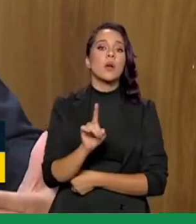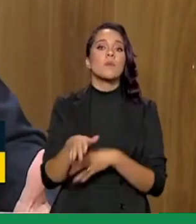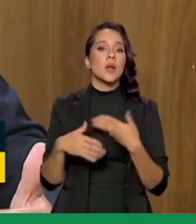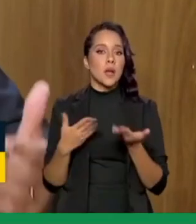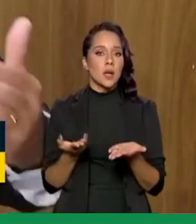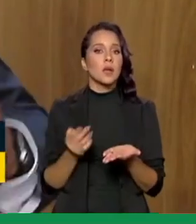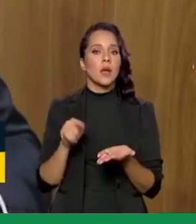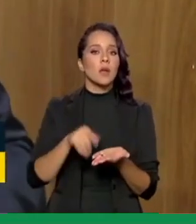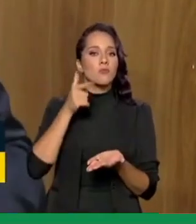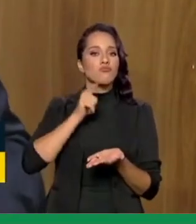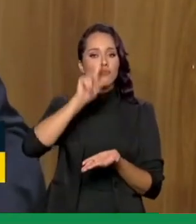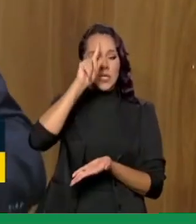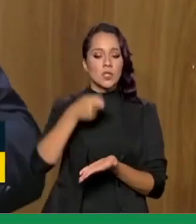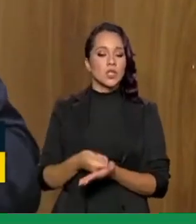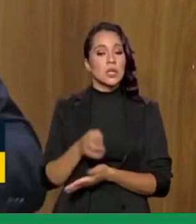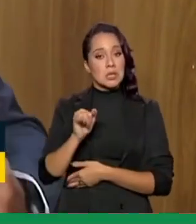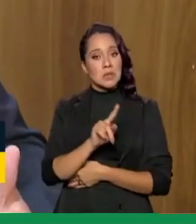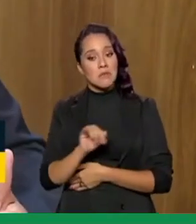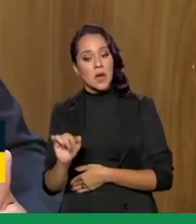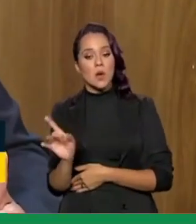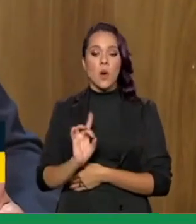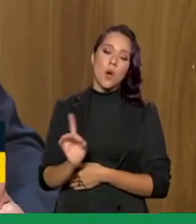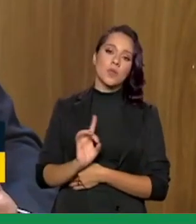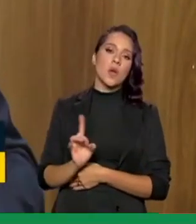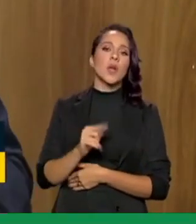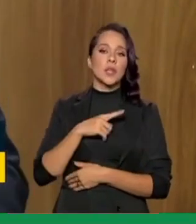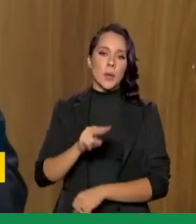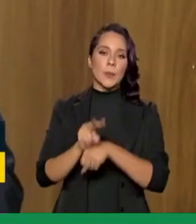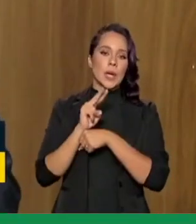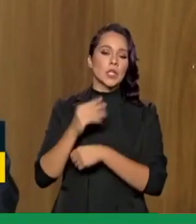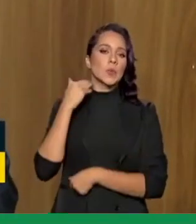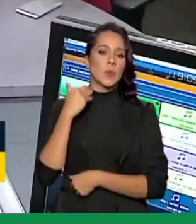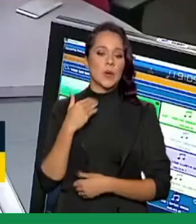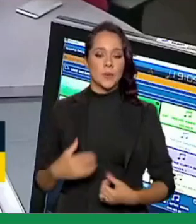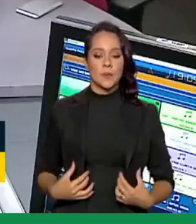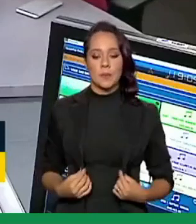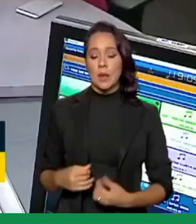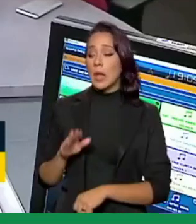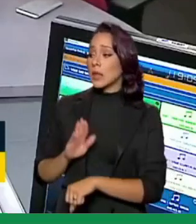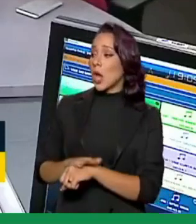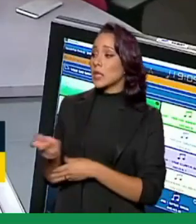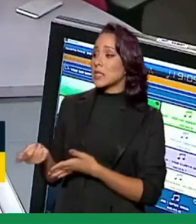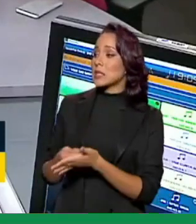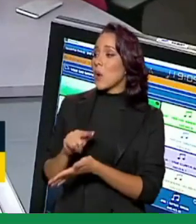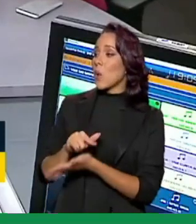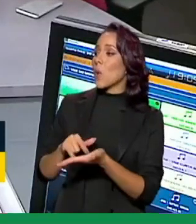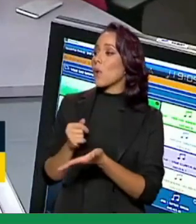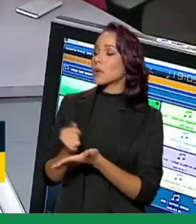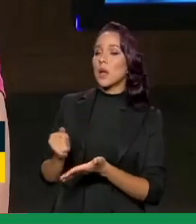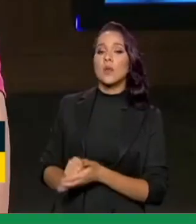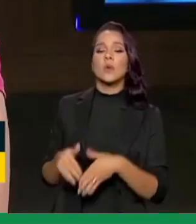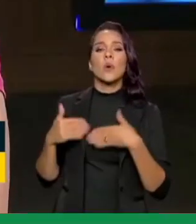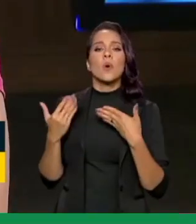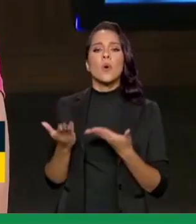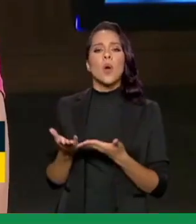dali, ela decida se vai ou não contrair o empréstimo consignado. E na hora de assinar o contrato, quais os